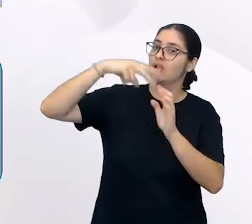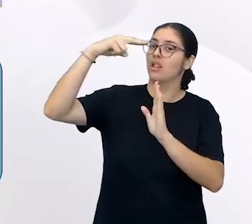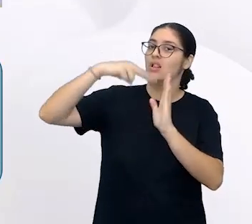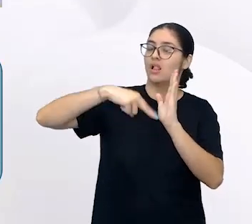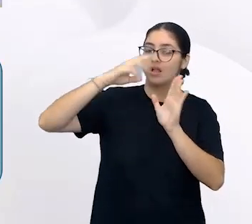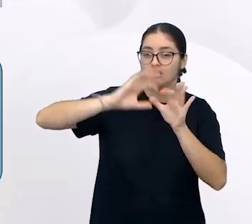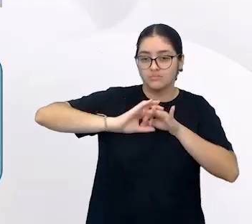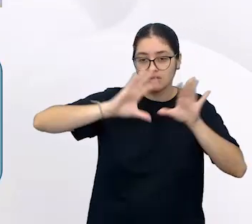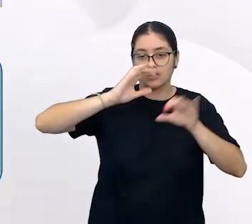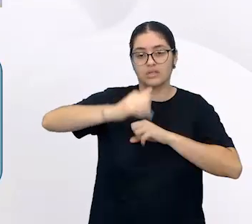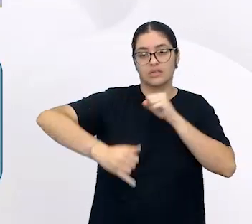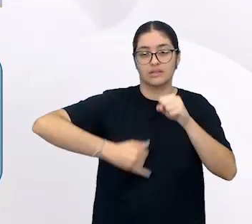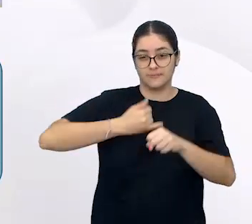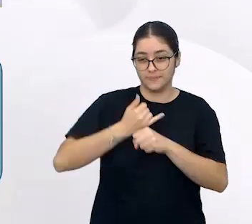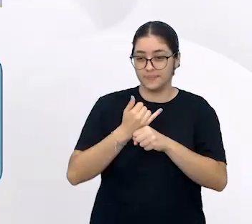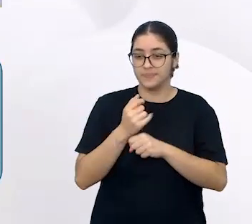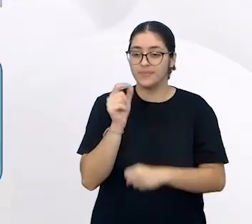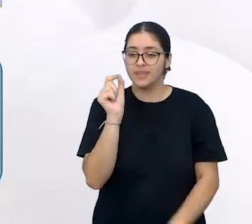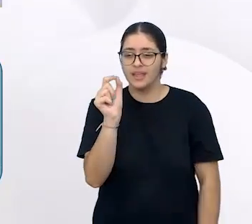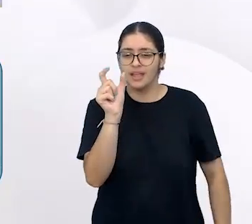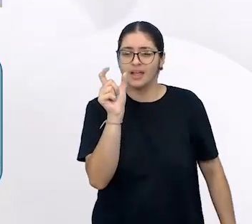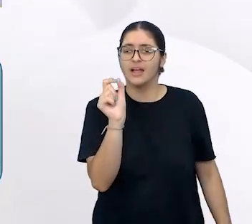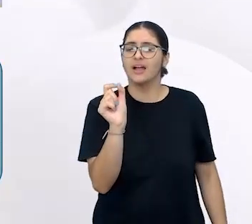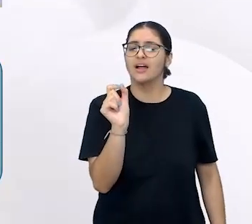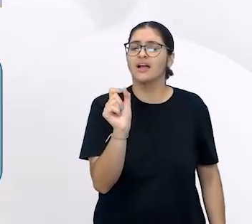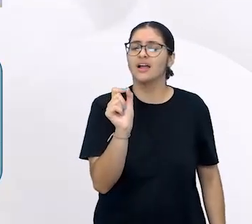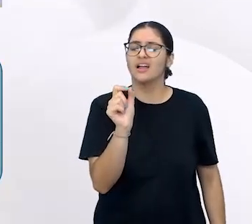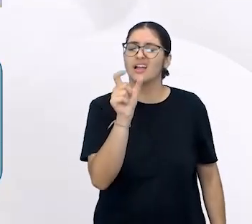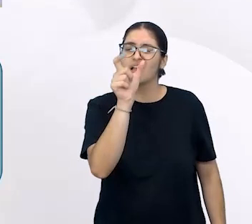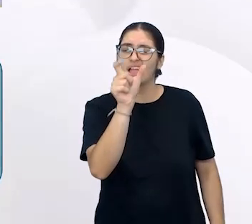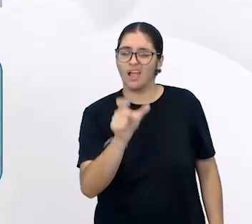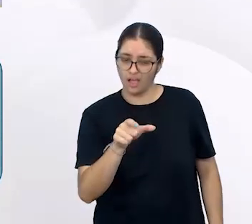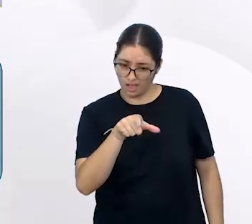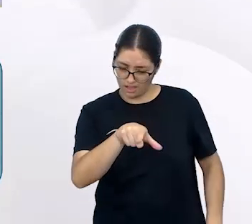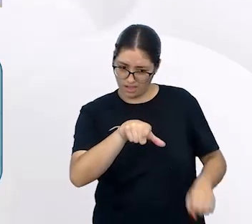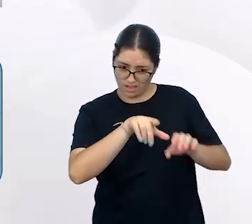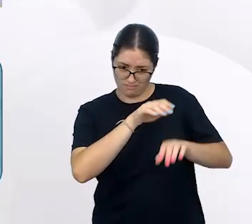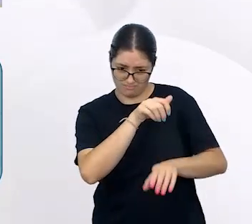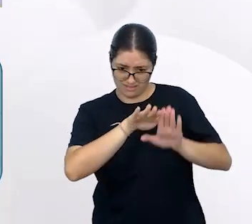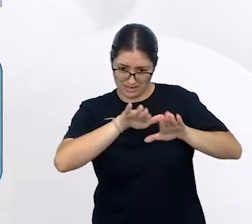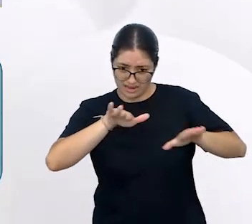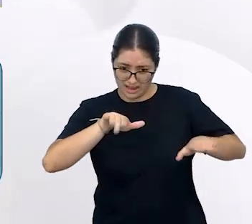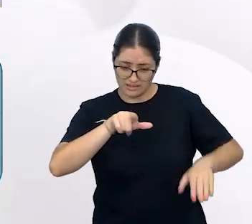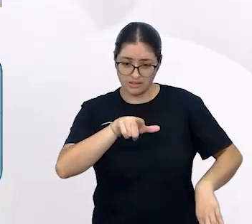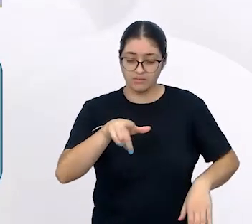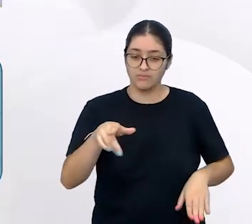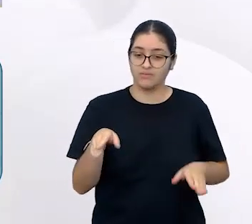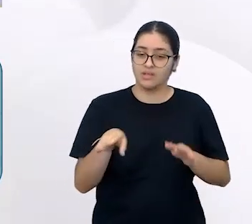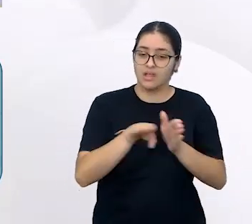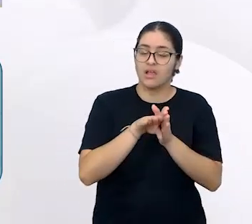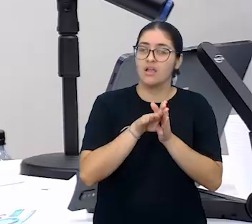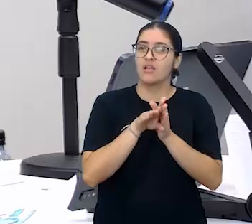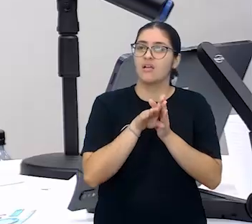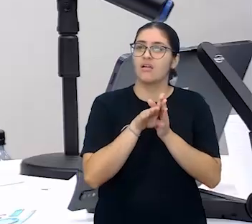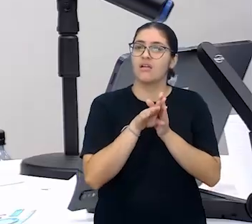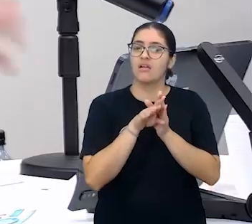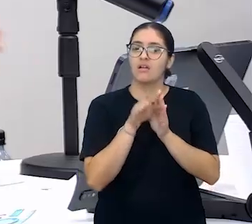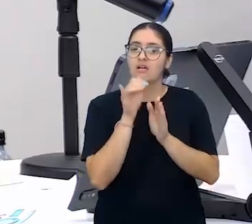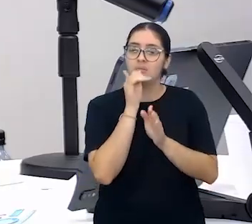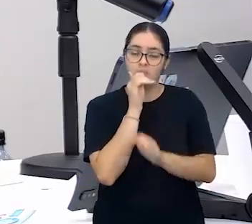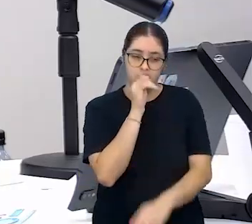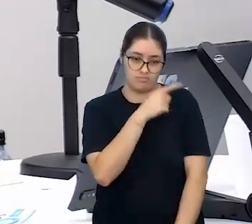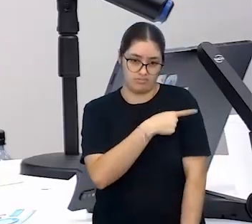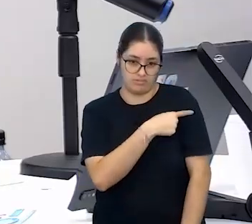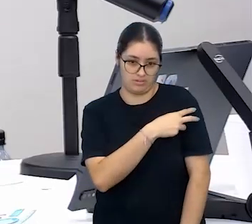disponível na internet. Quem é? Quem é essa criança que chega hoje, dentro de um período pré-silábico,